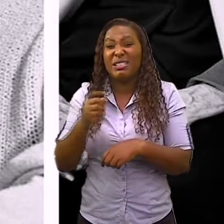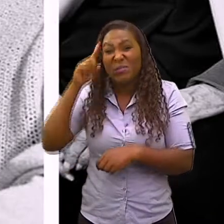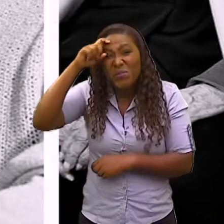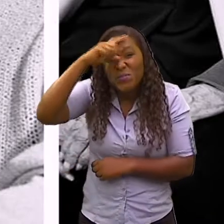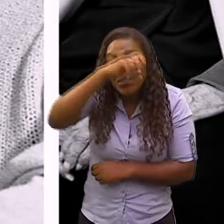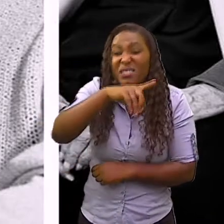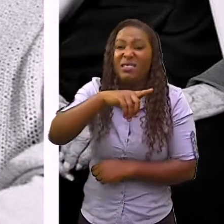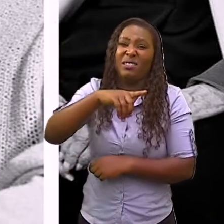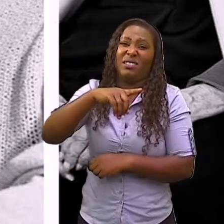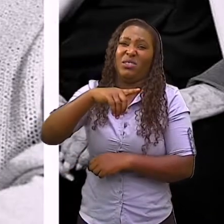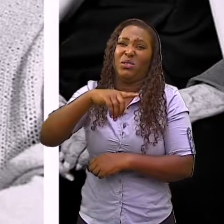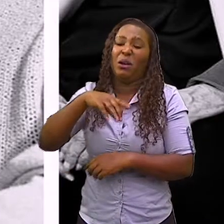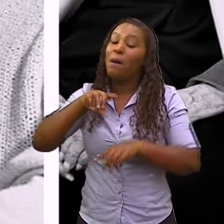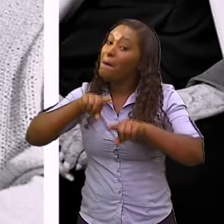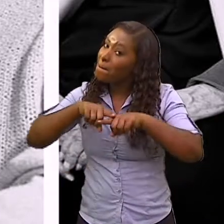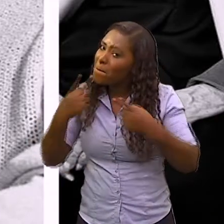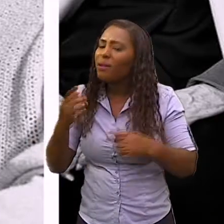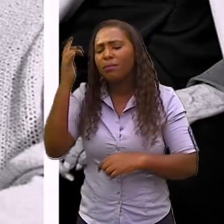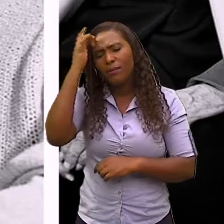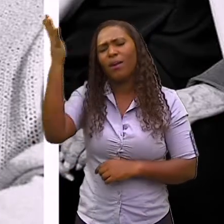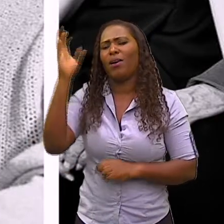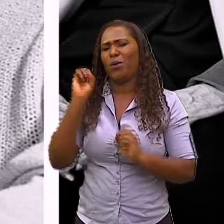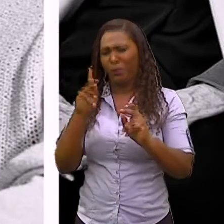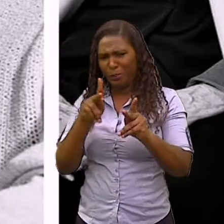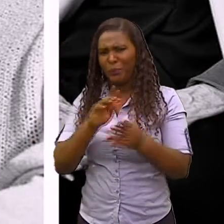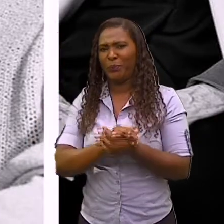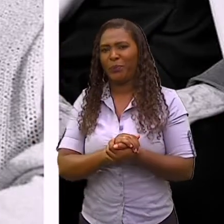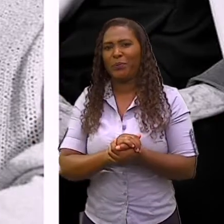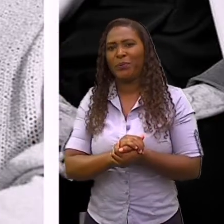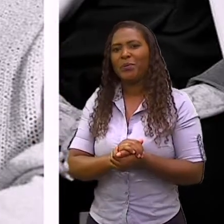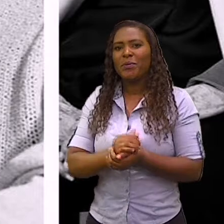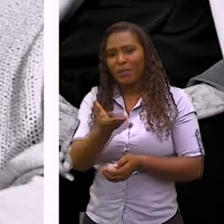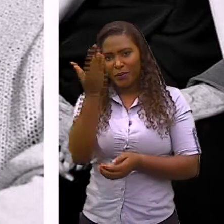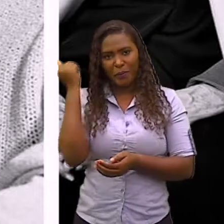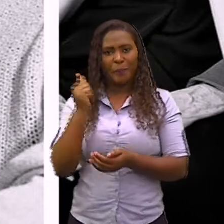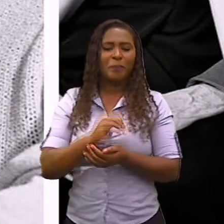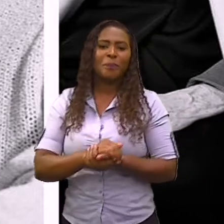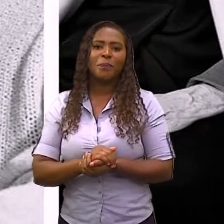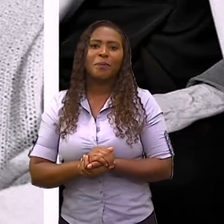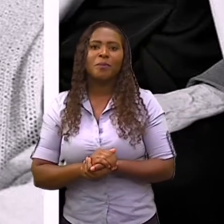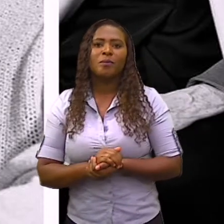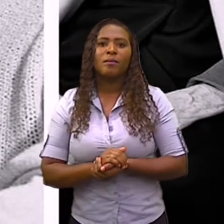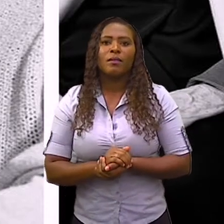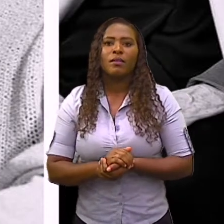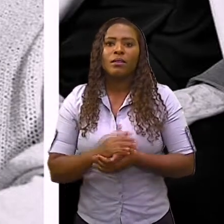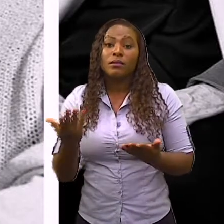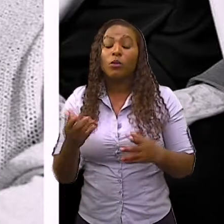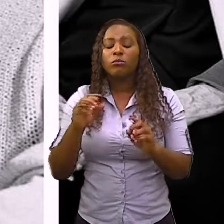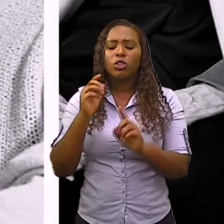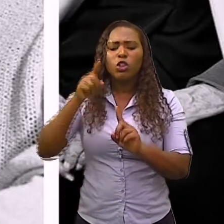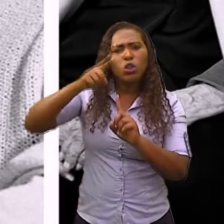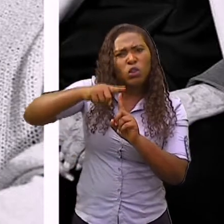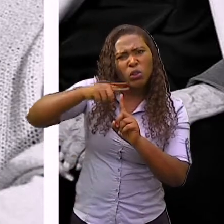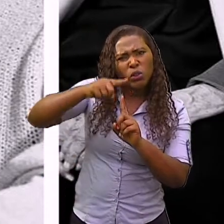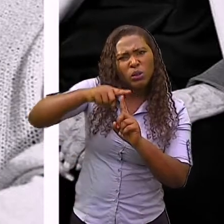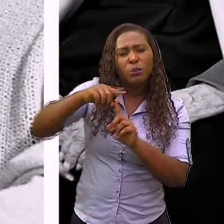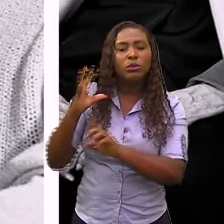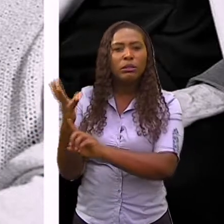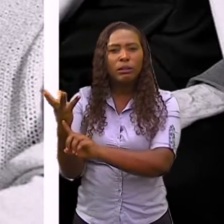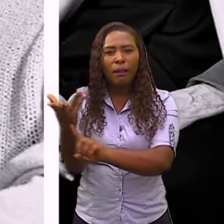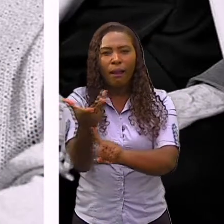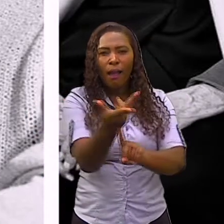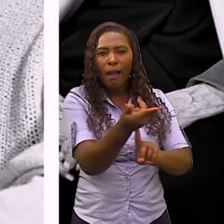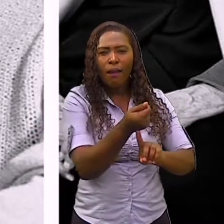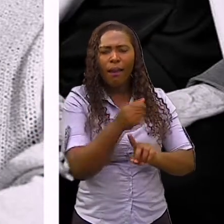você vai ver que é bem fácil, tá certo? Então vamos lá? Movimentos artísticos são correntes da